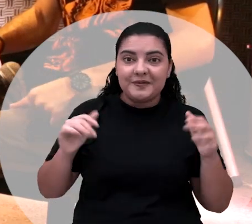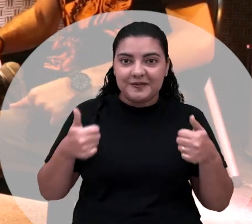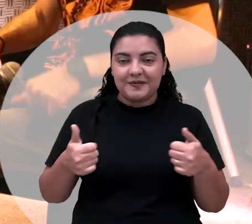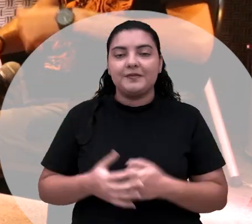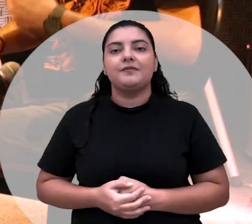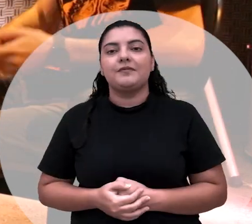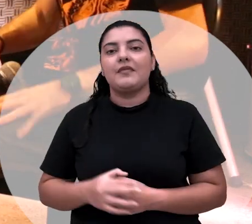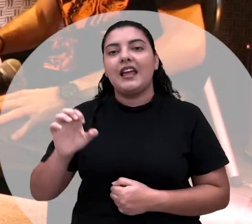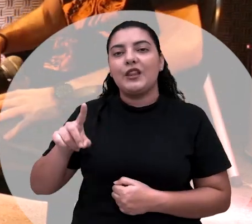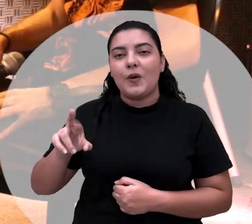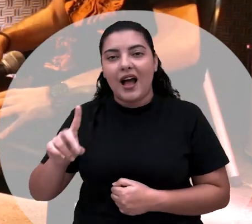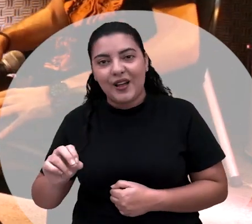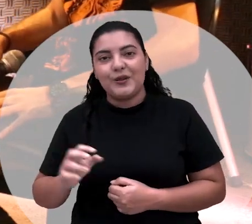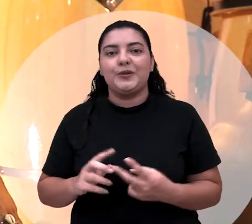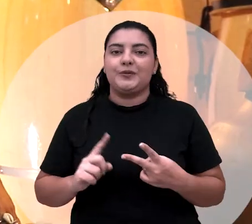Eduardo,